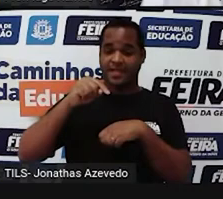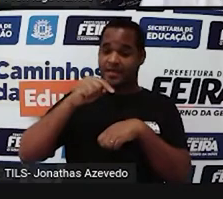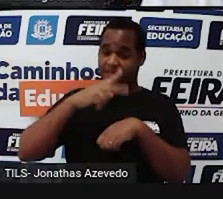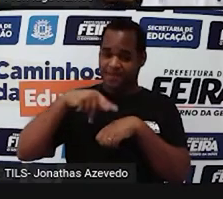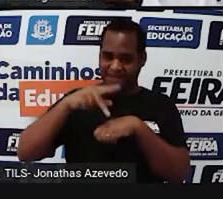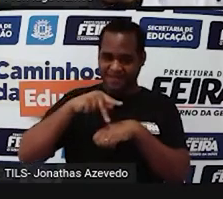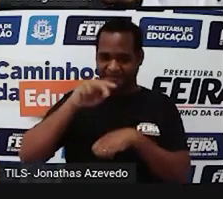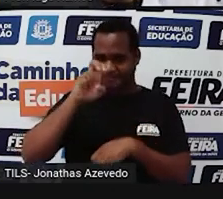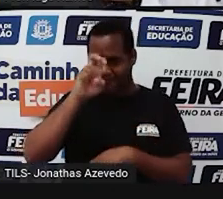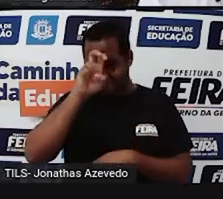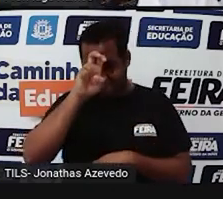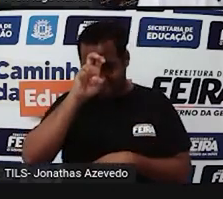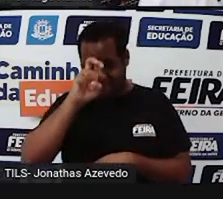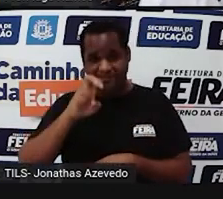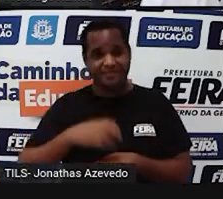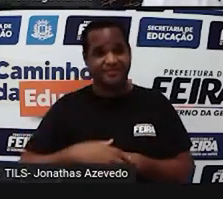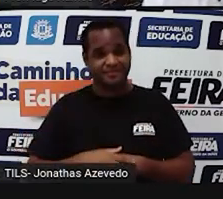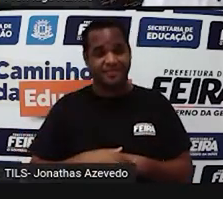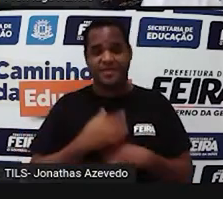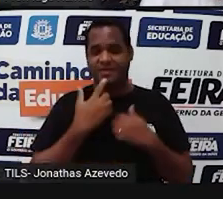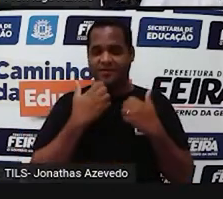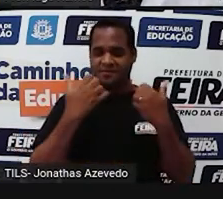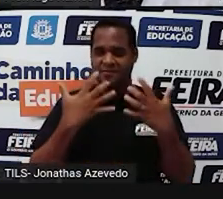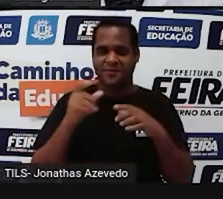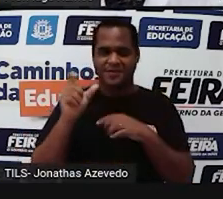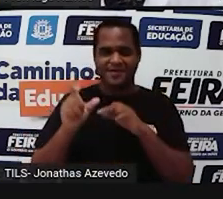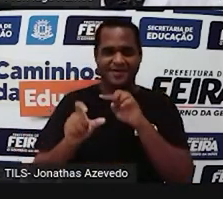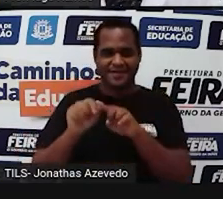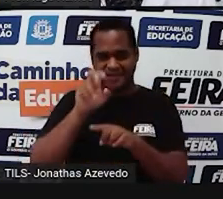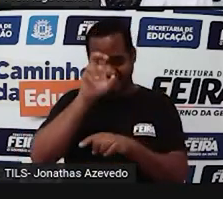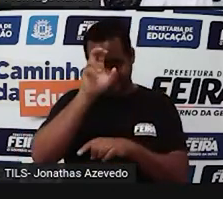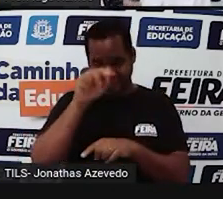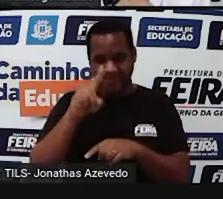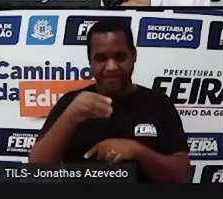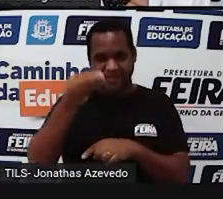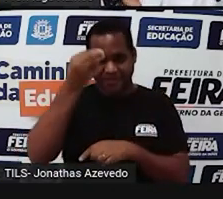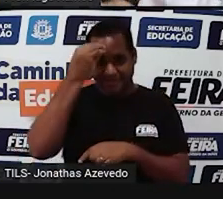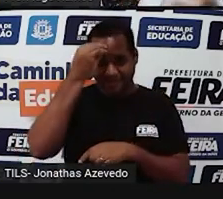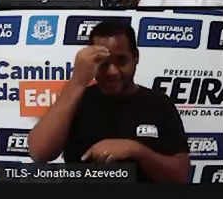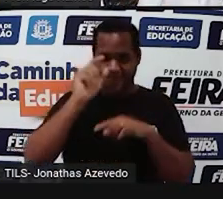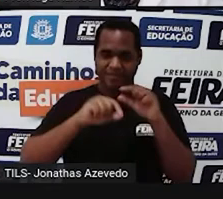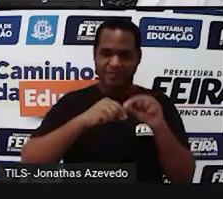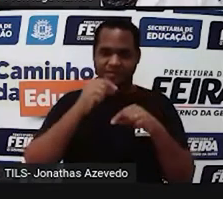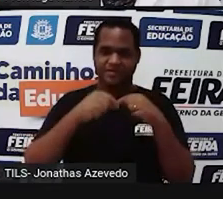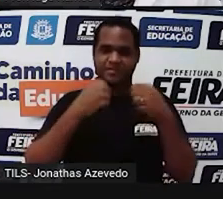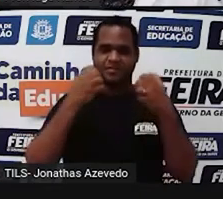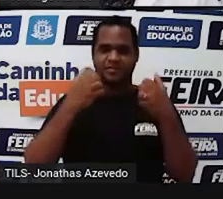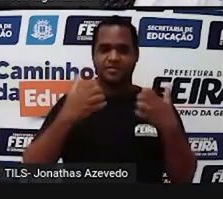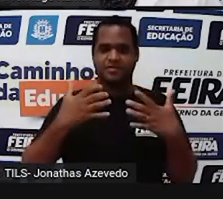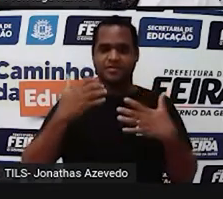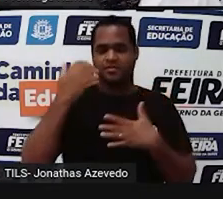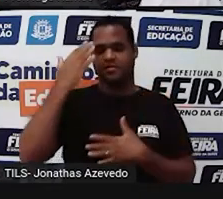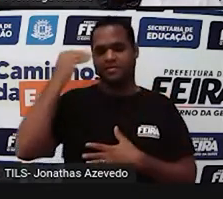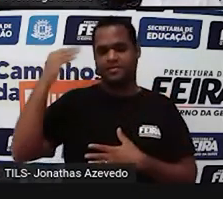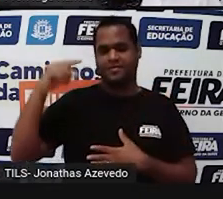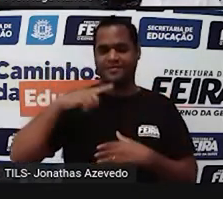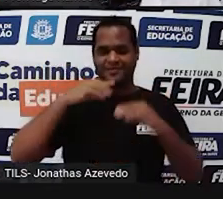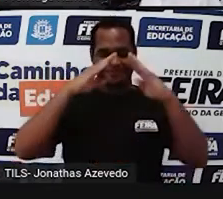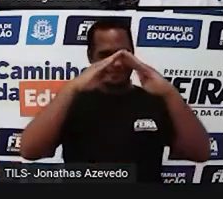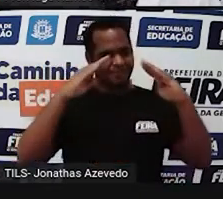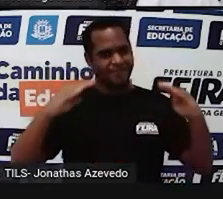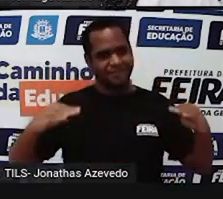Egito. E falou de Egito, vem logo na memória aquelas famosíssimas pirâmides.